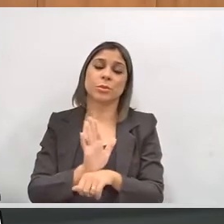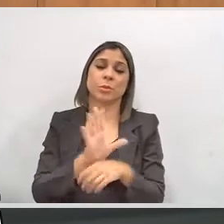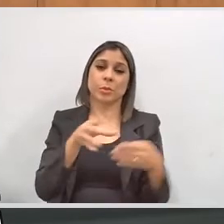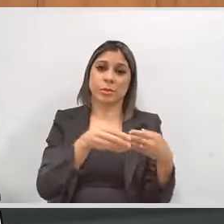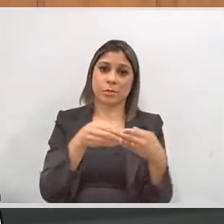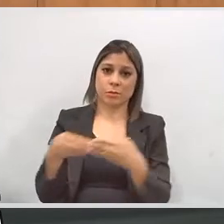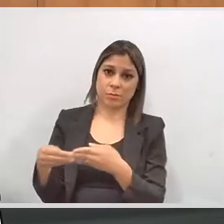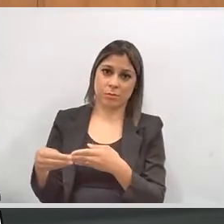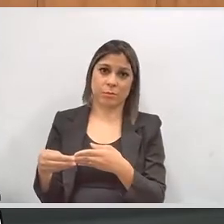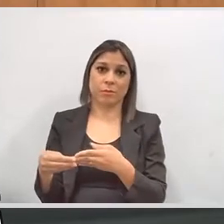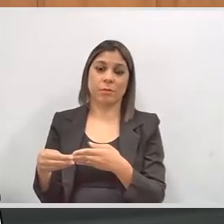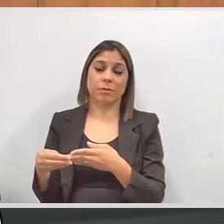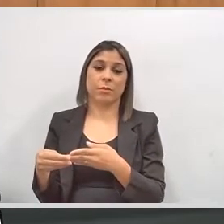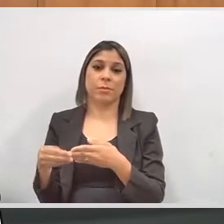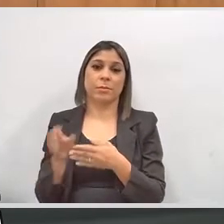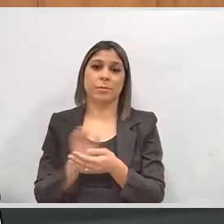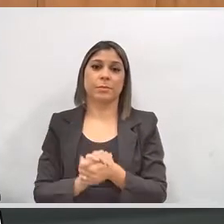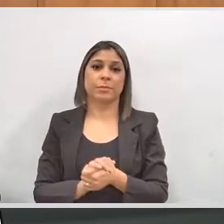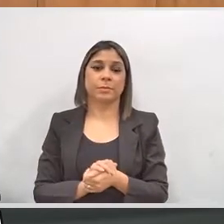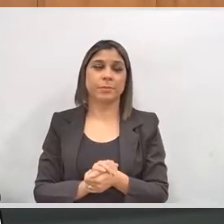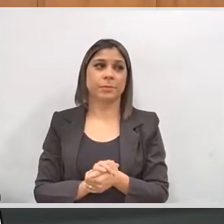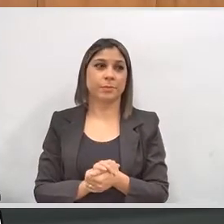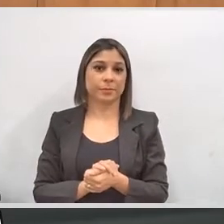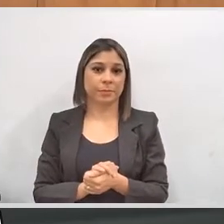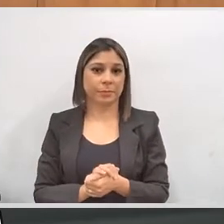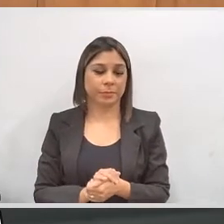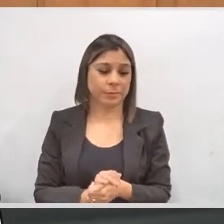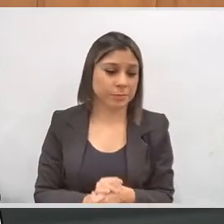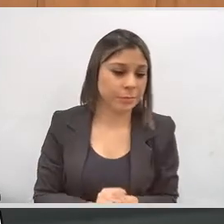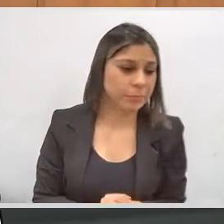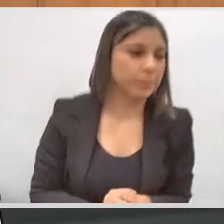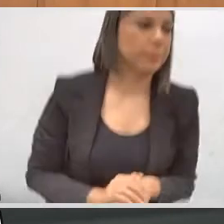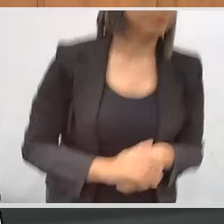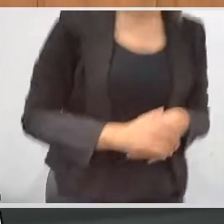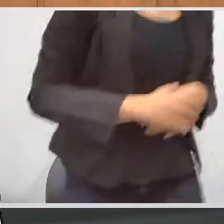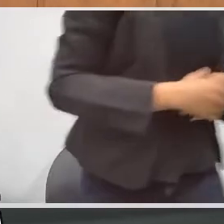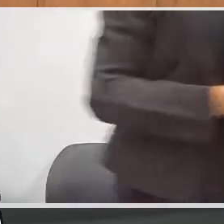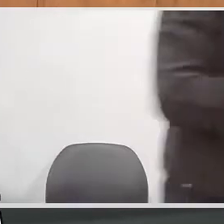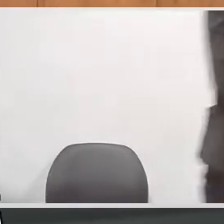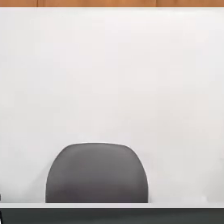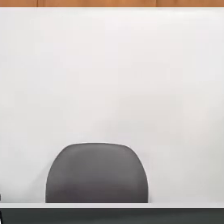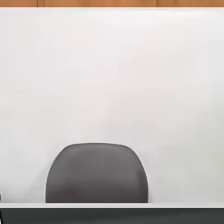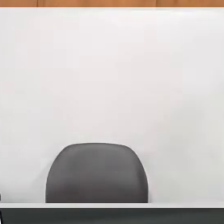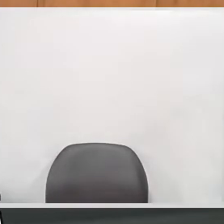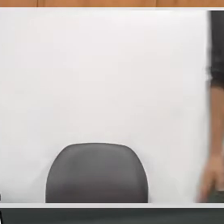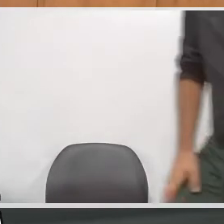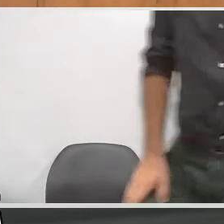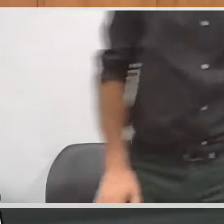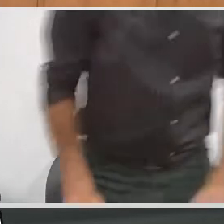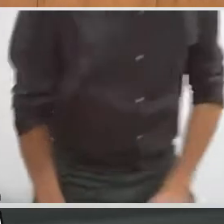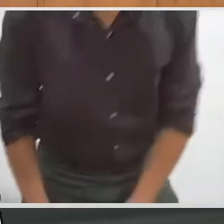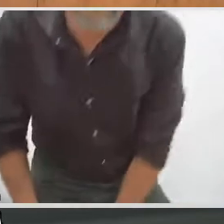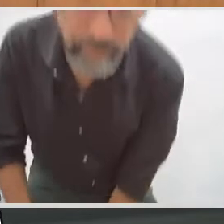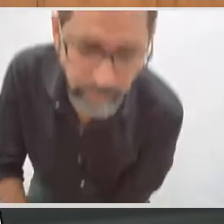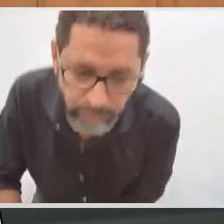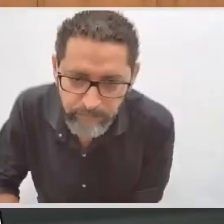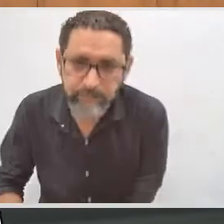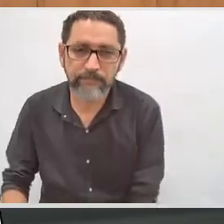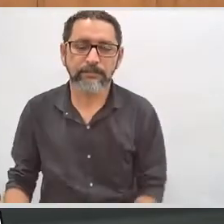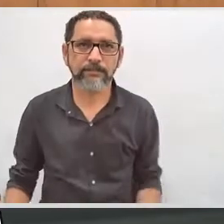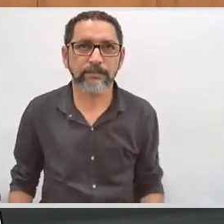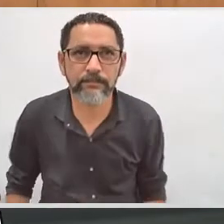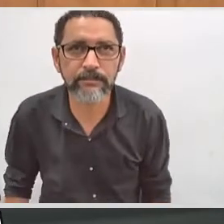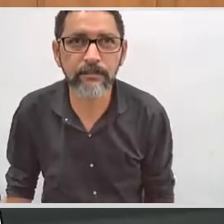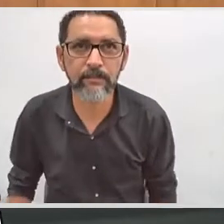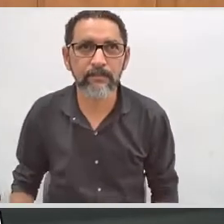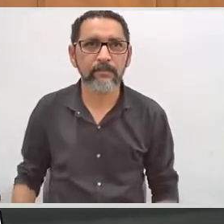para poderem serem transportadas. Essa questão vai ficar liberada, as pessoas podem ser conduzidas com transporte, mesmo das APAES, que são